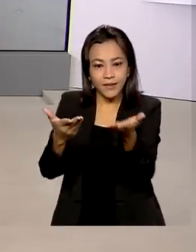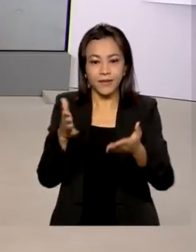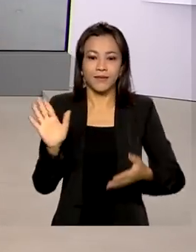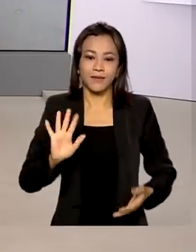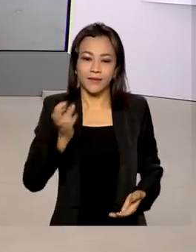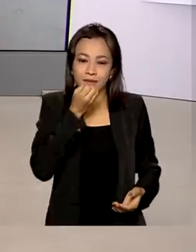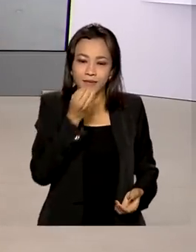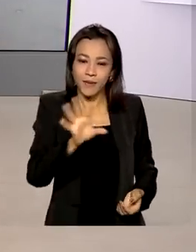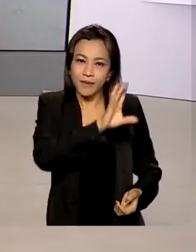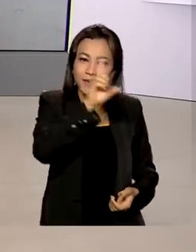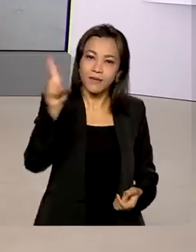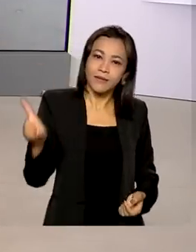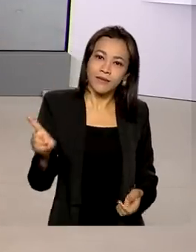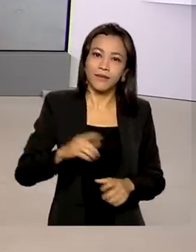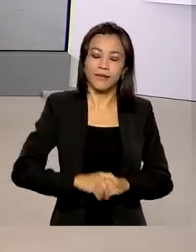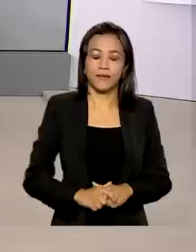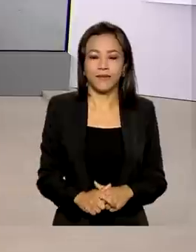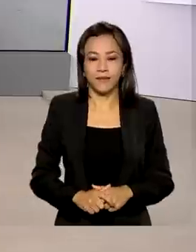dia!